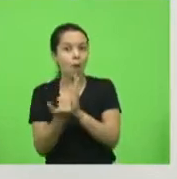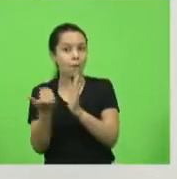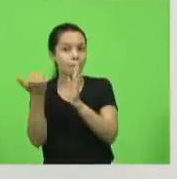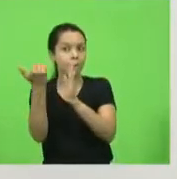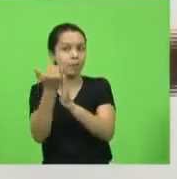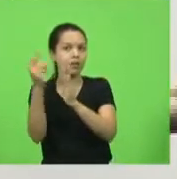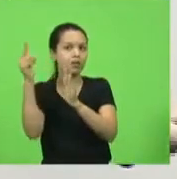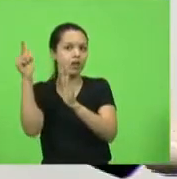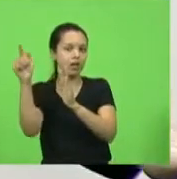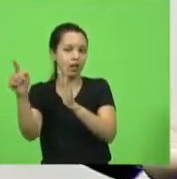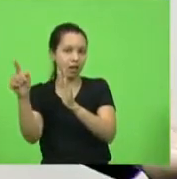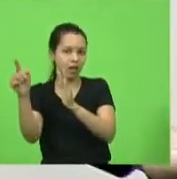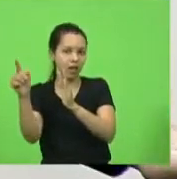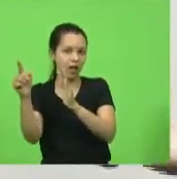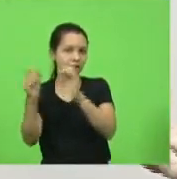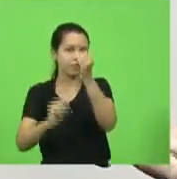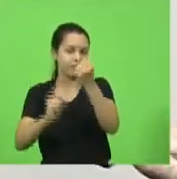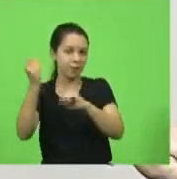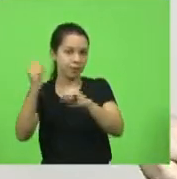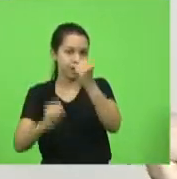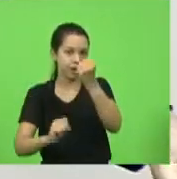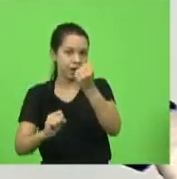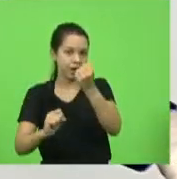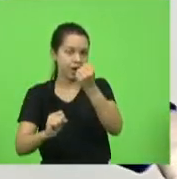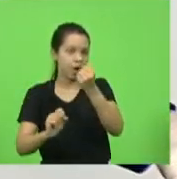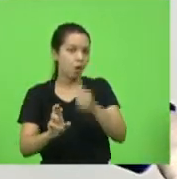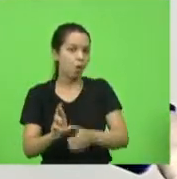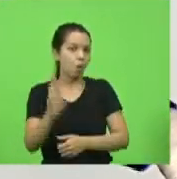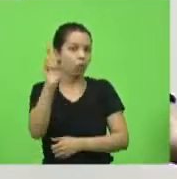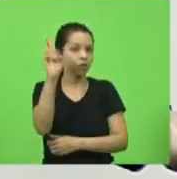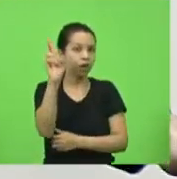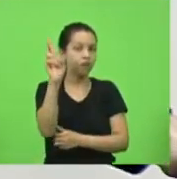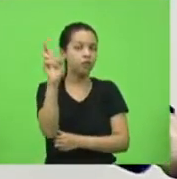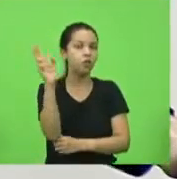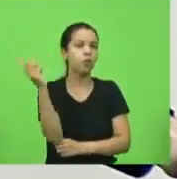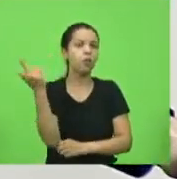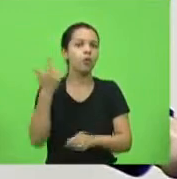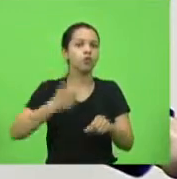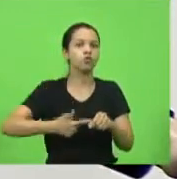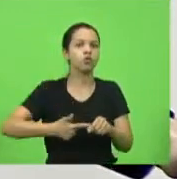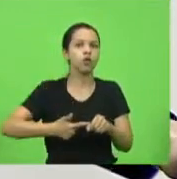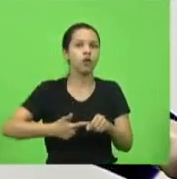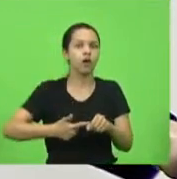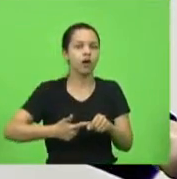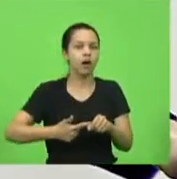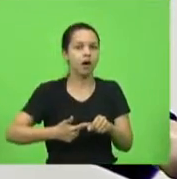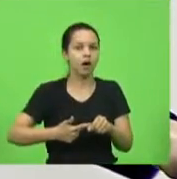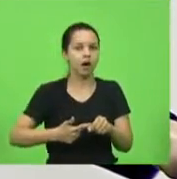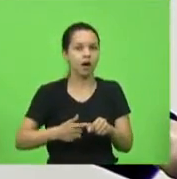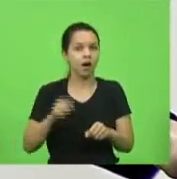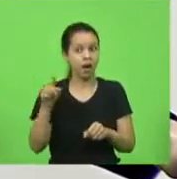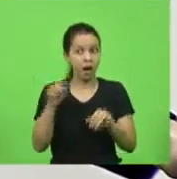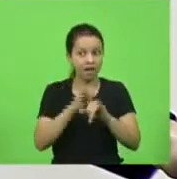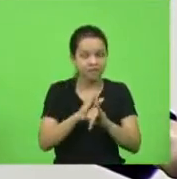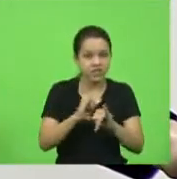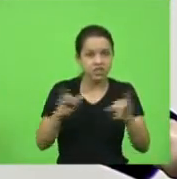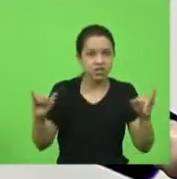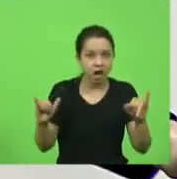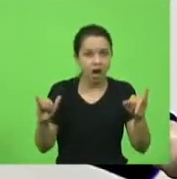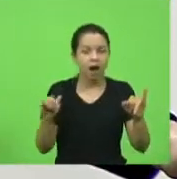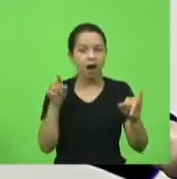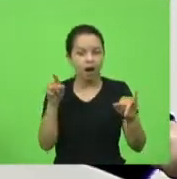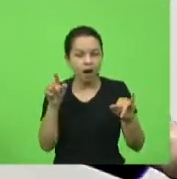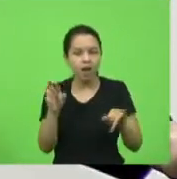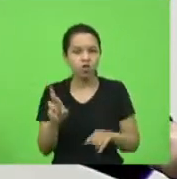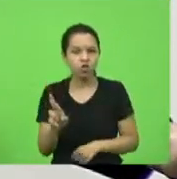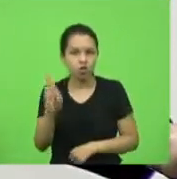Agora vem a melhor parte, o dono do posto. O dono do posto, quando saiu a notícia do aumento